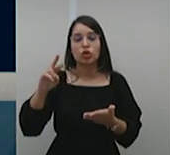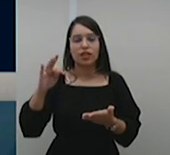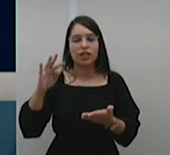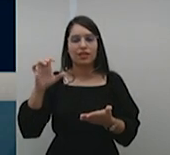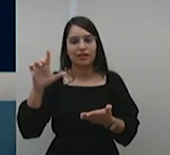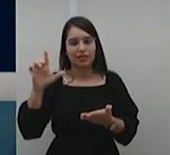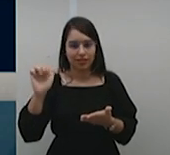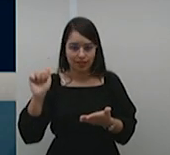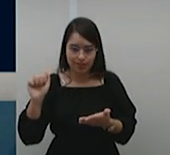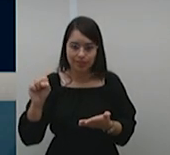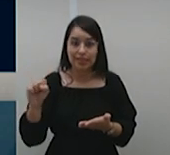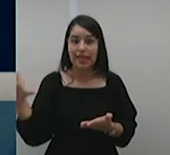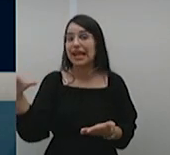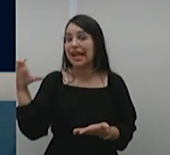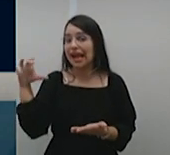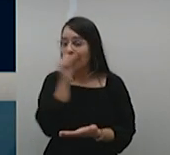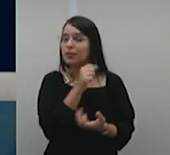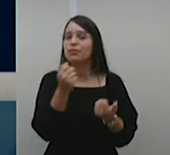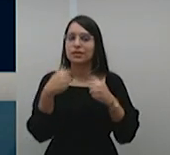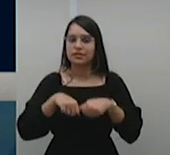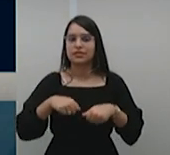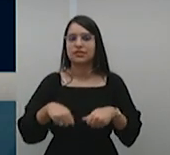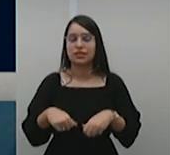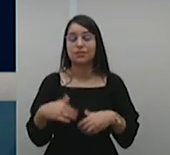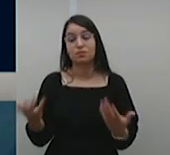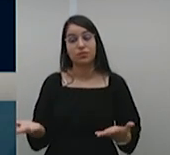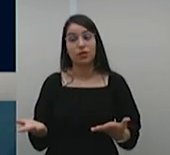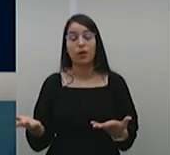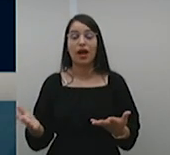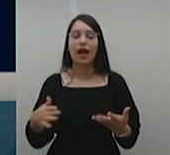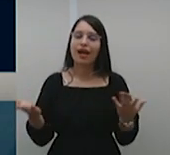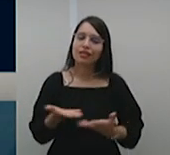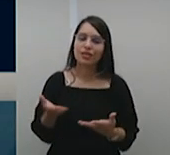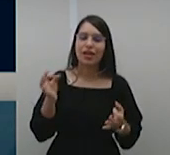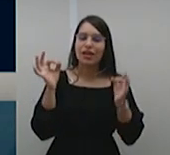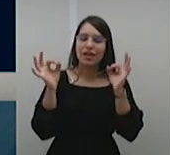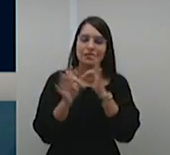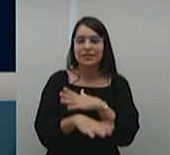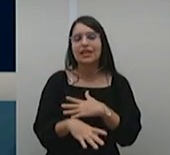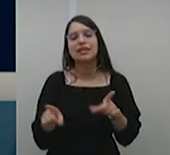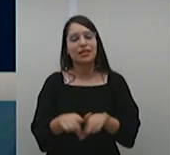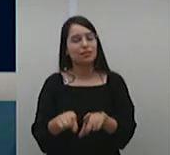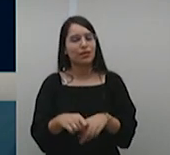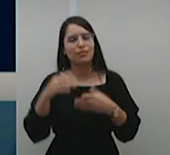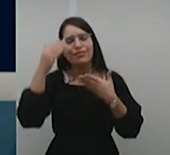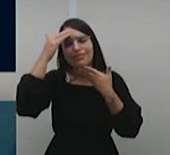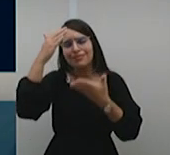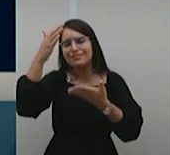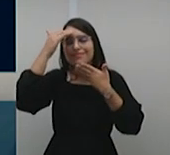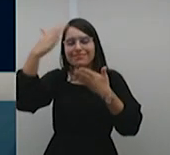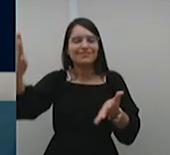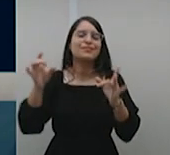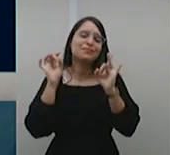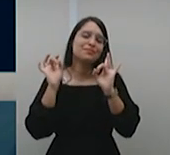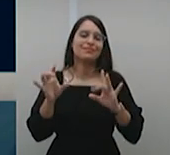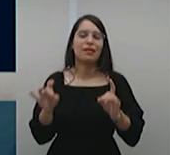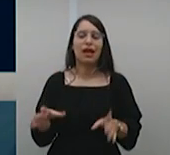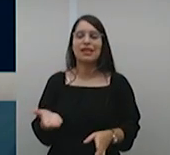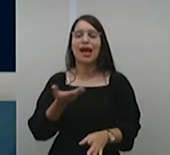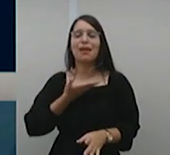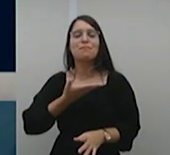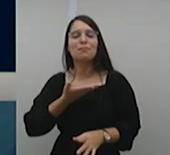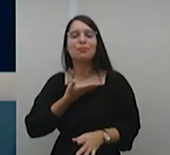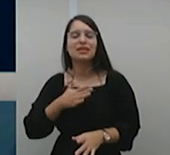Assim, para finalizar, eu aproveito a oportunidade e agradeço especialmente ao meu querido companheiro e